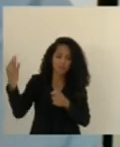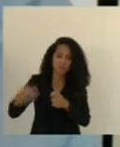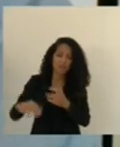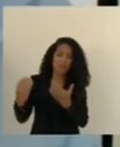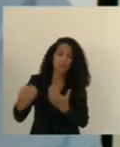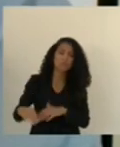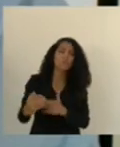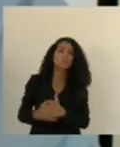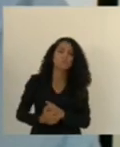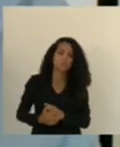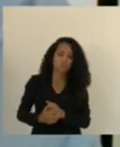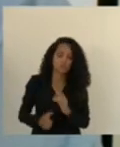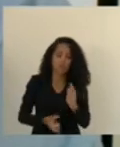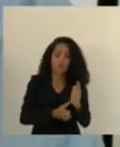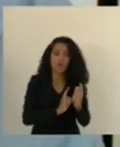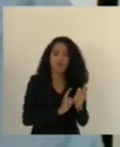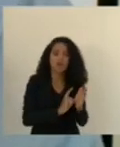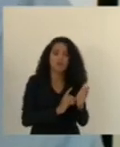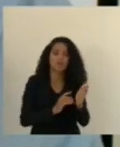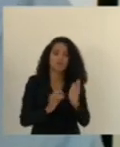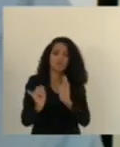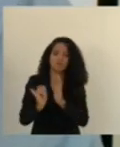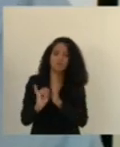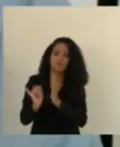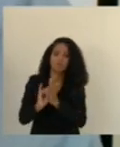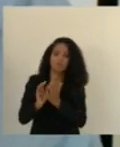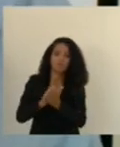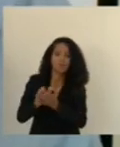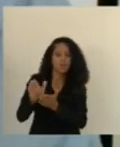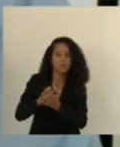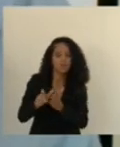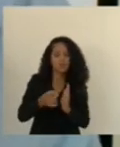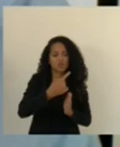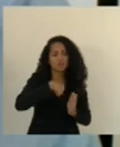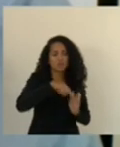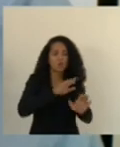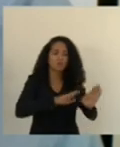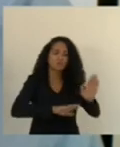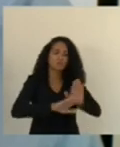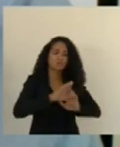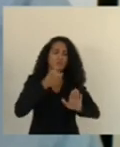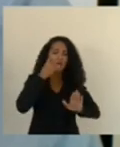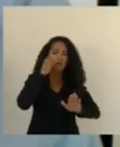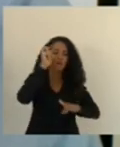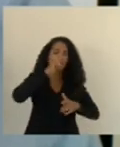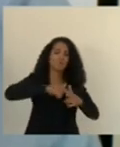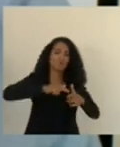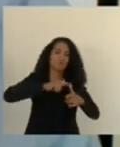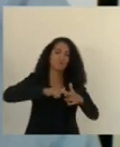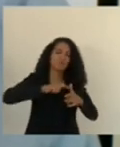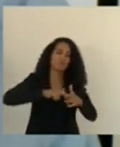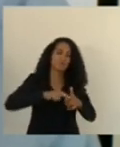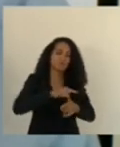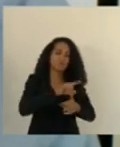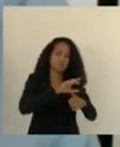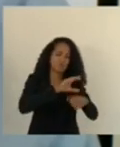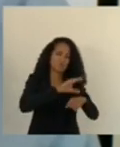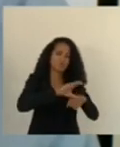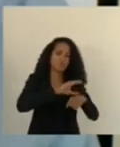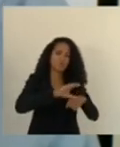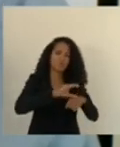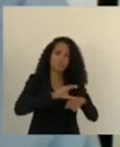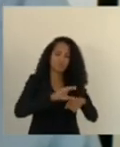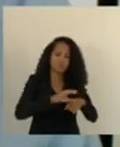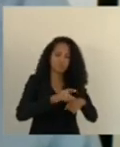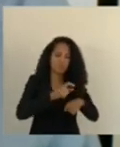antes da publicação do edital a gente teria que tomar um pouco de cuidado porque senão esses cursinhos preparatórios